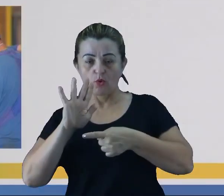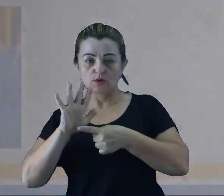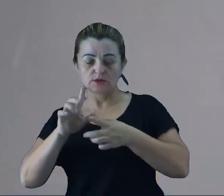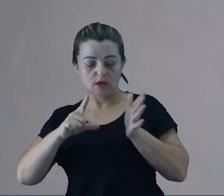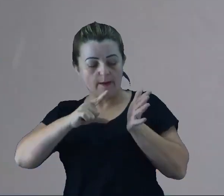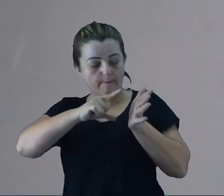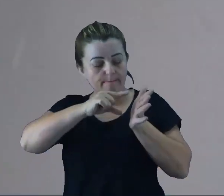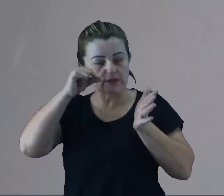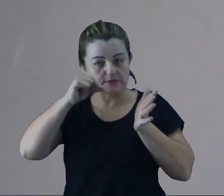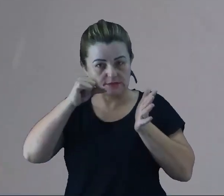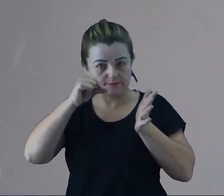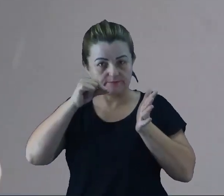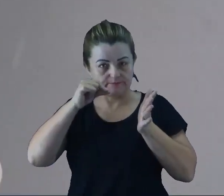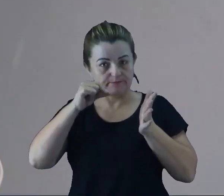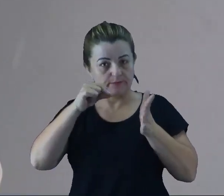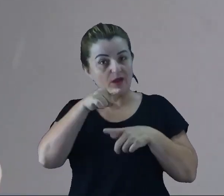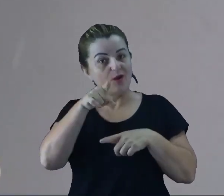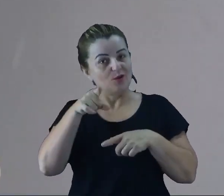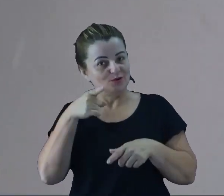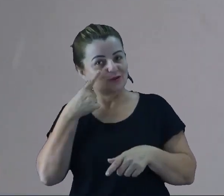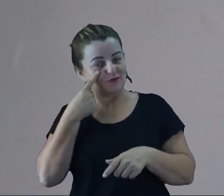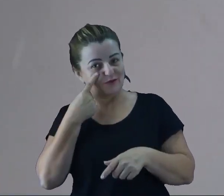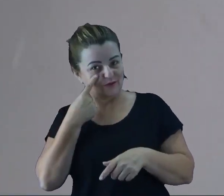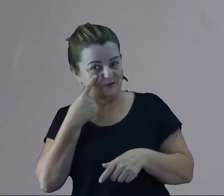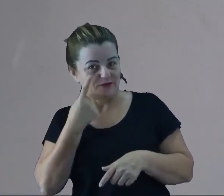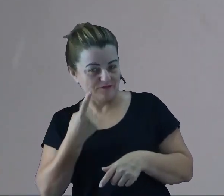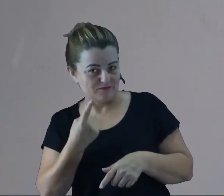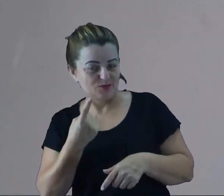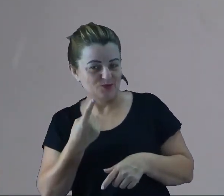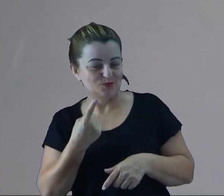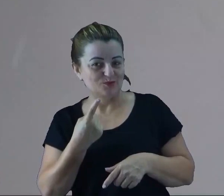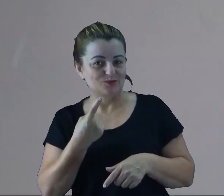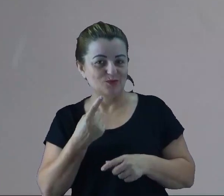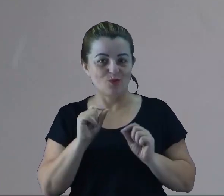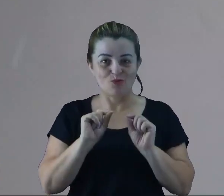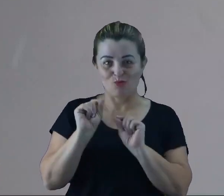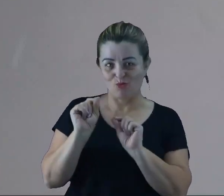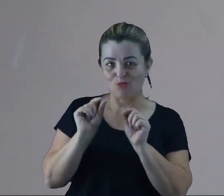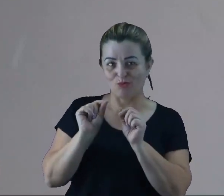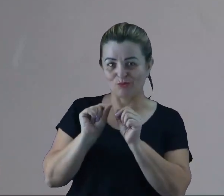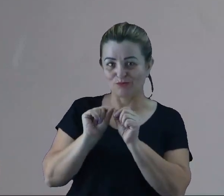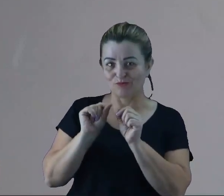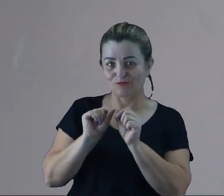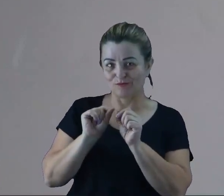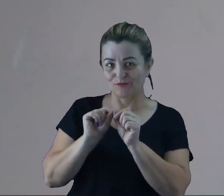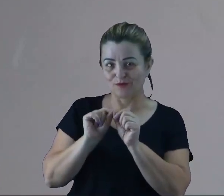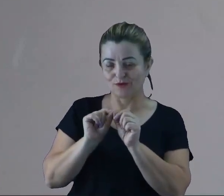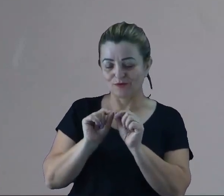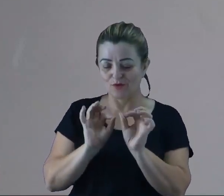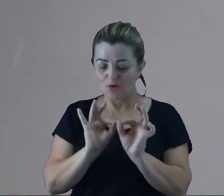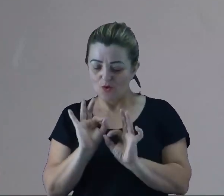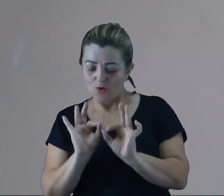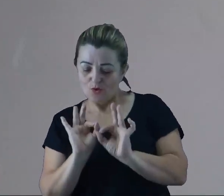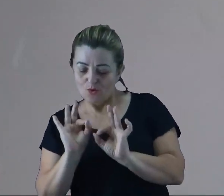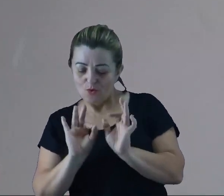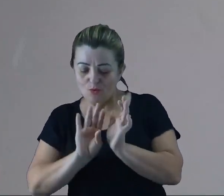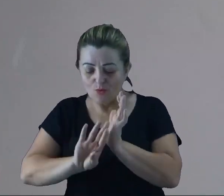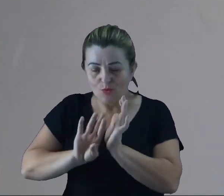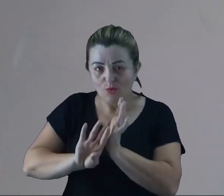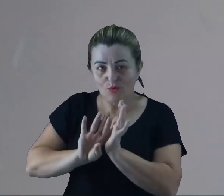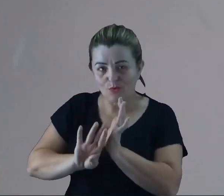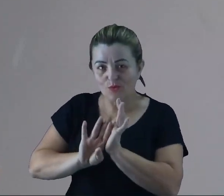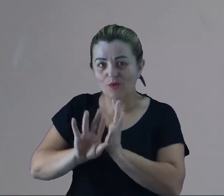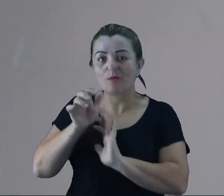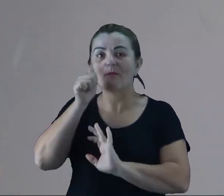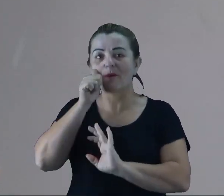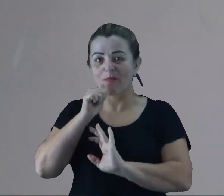pinça. Então com certeza vocês já devem ter visto ou realizado esse tipo de processo de separação. A mãe de